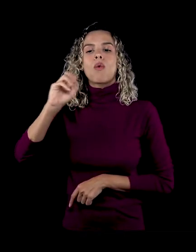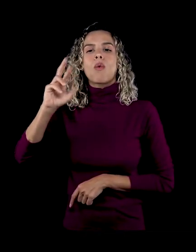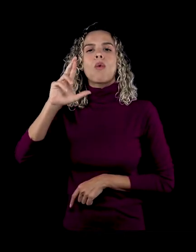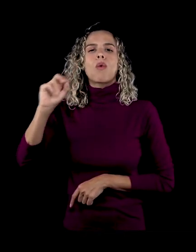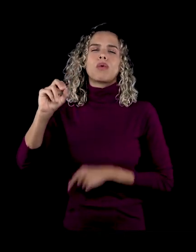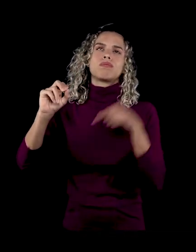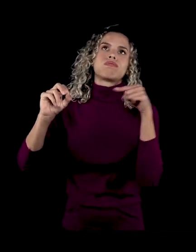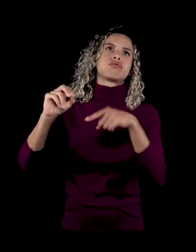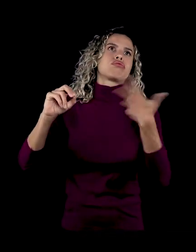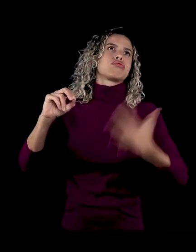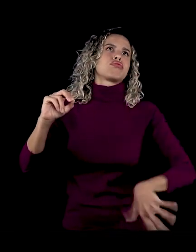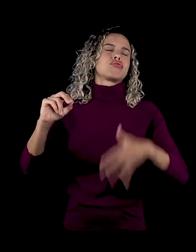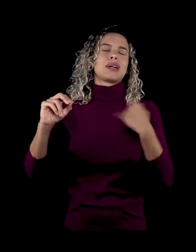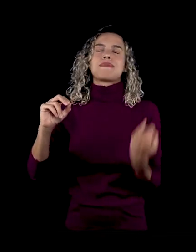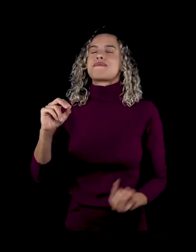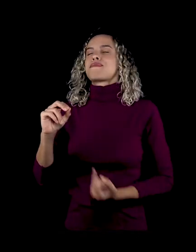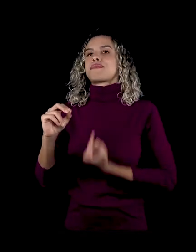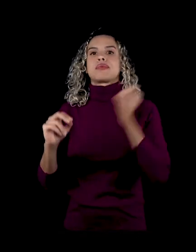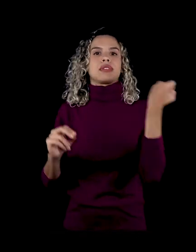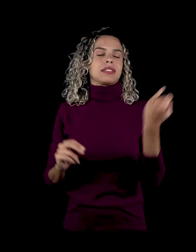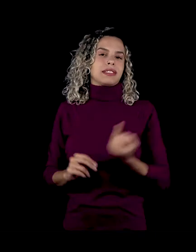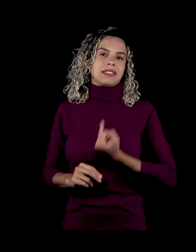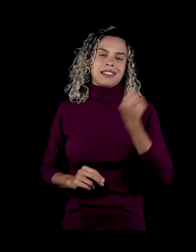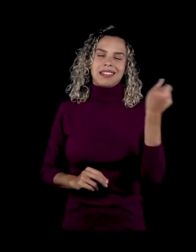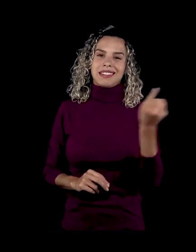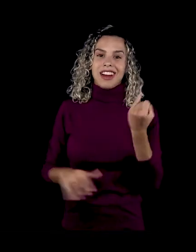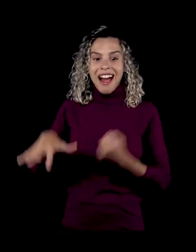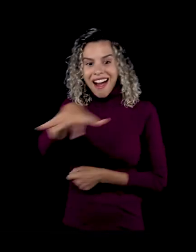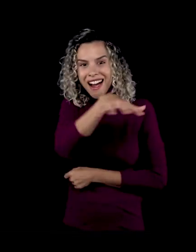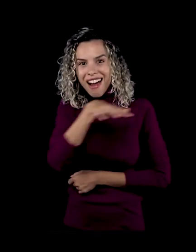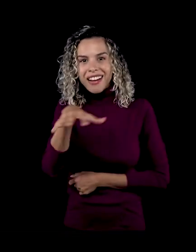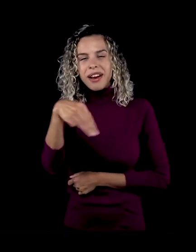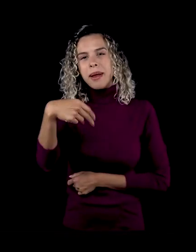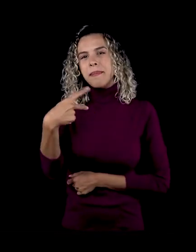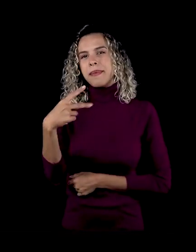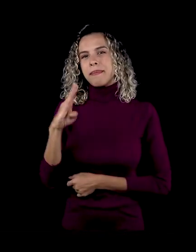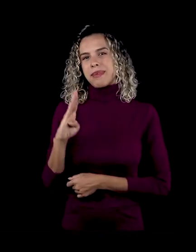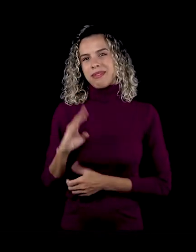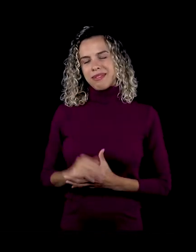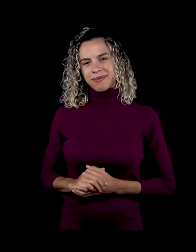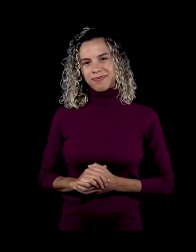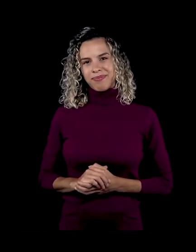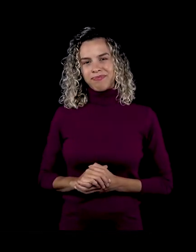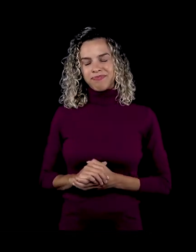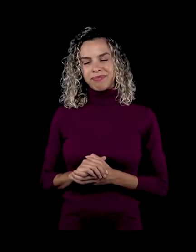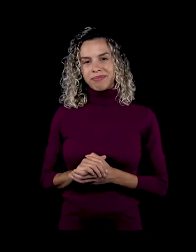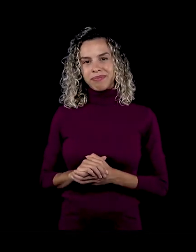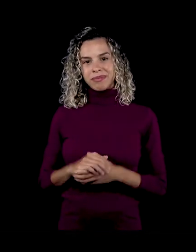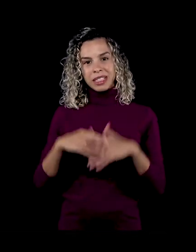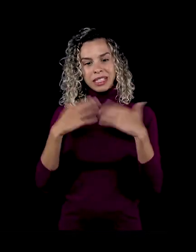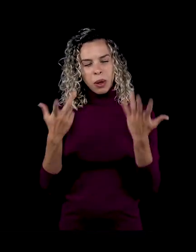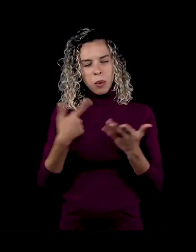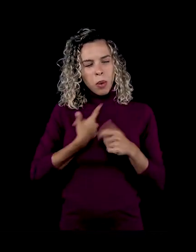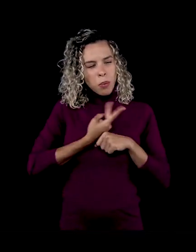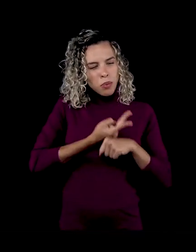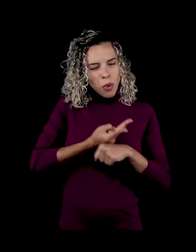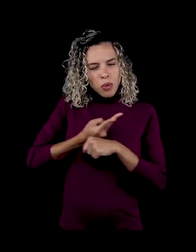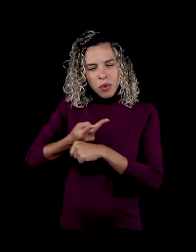da Angela Rouro dentro de um cenário da MPB. Então, esses casulos que eu